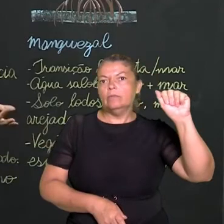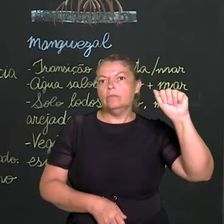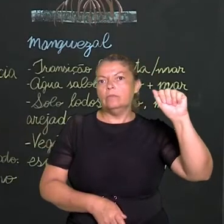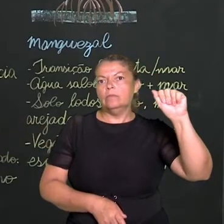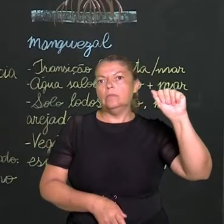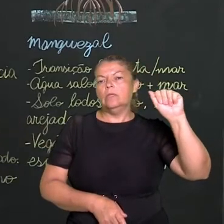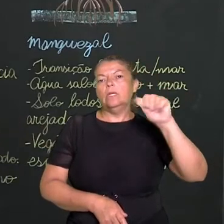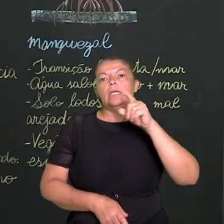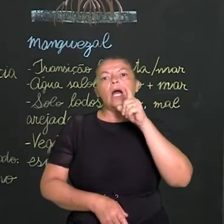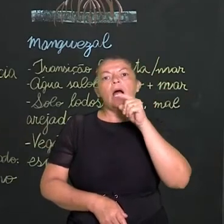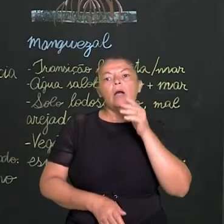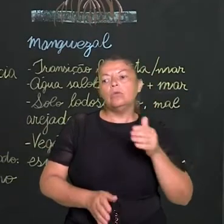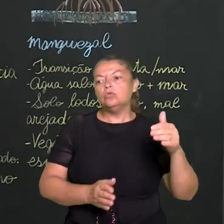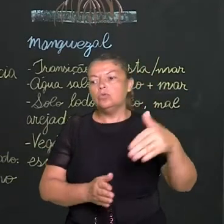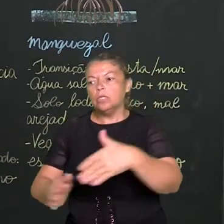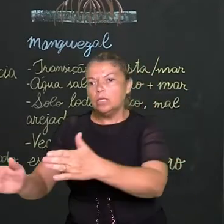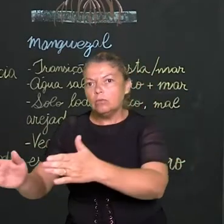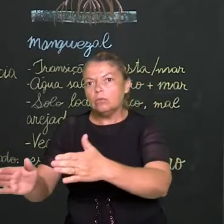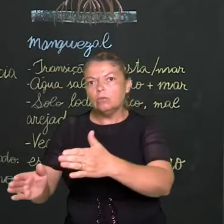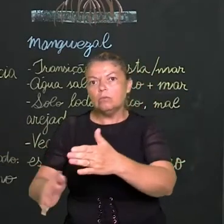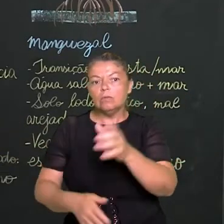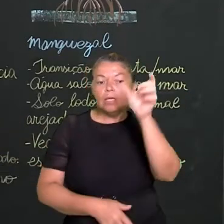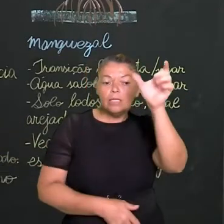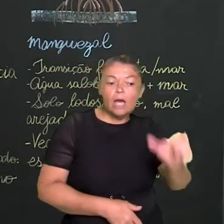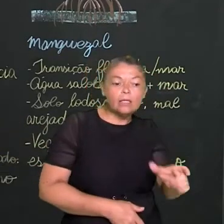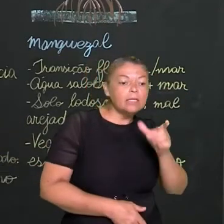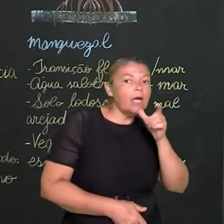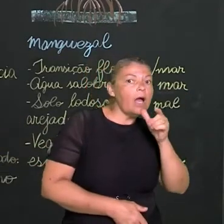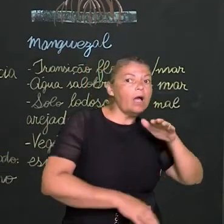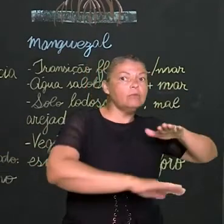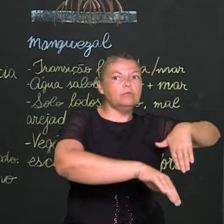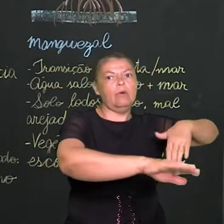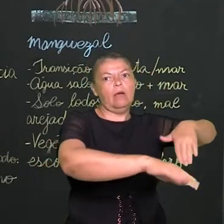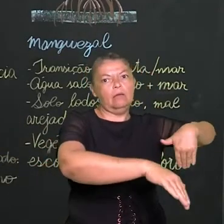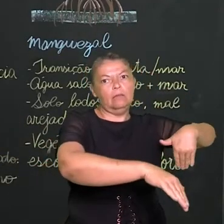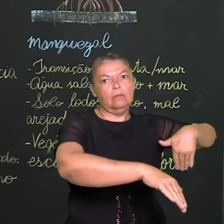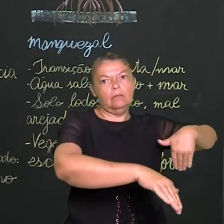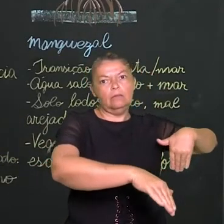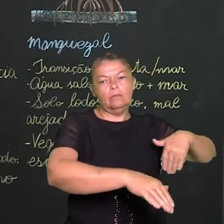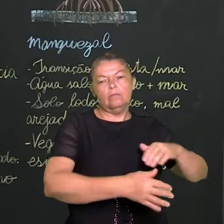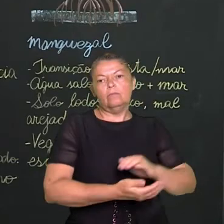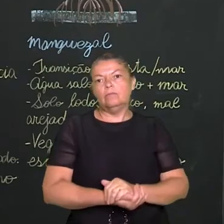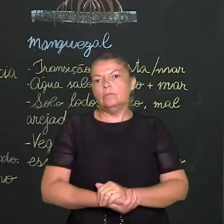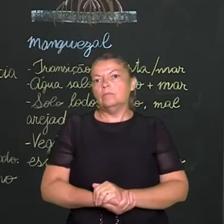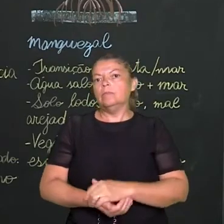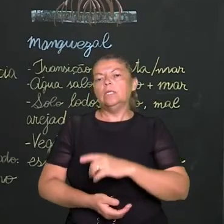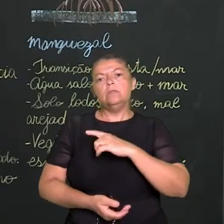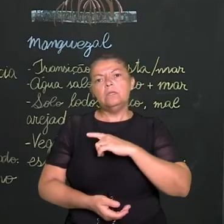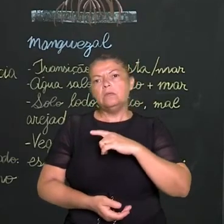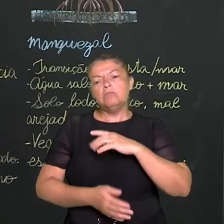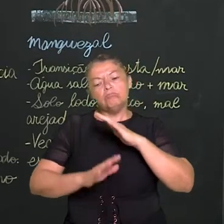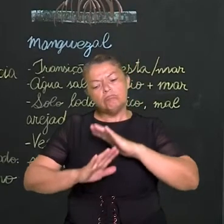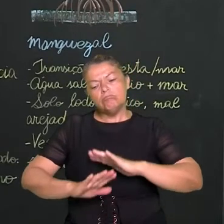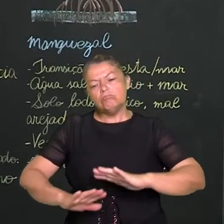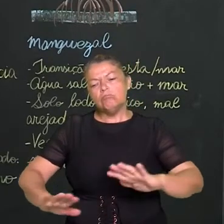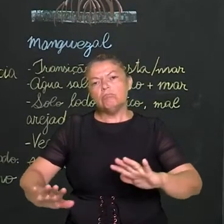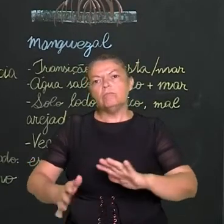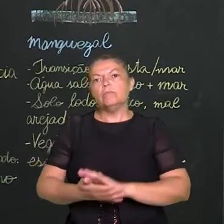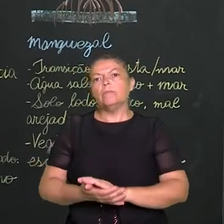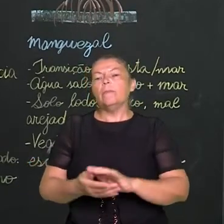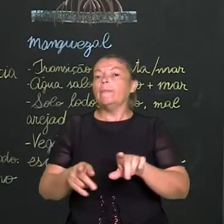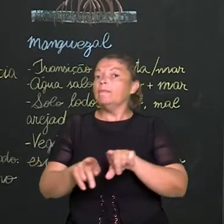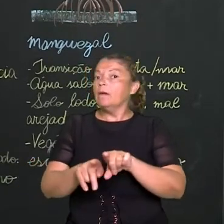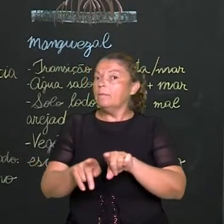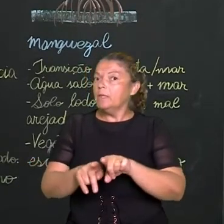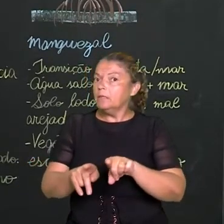para o rio, permite com que algumas espécies que estão aí na sua transição, elas habitem com tranquilidade